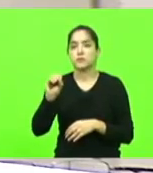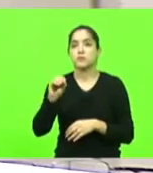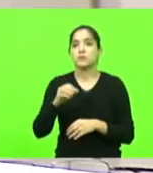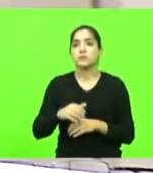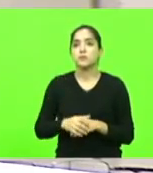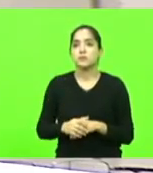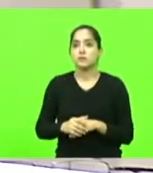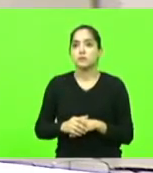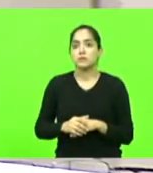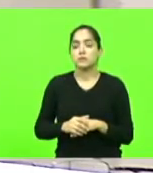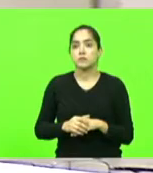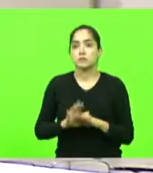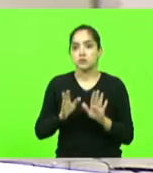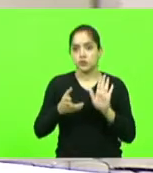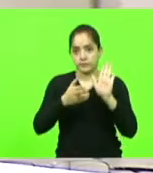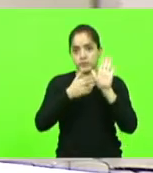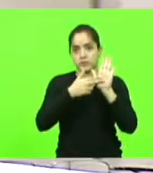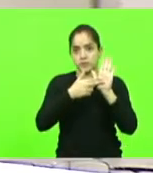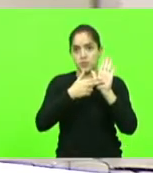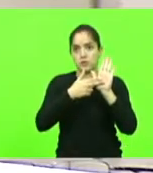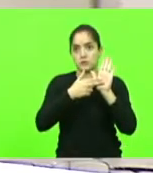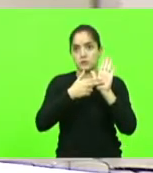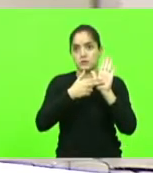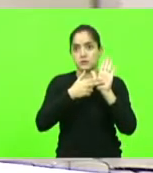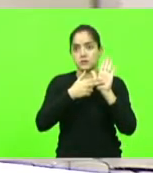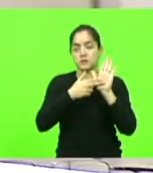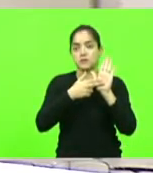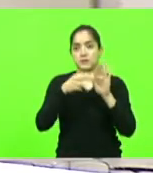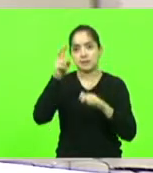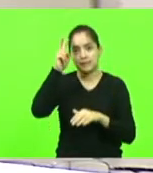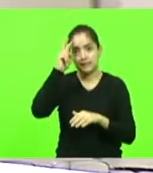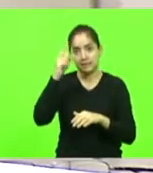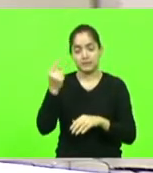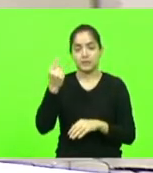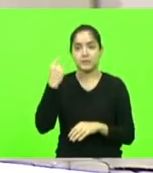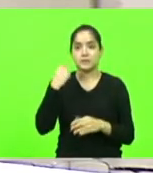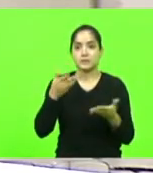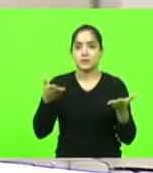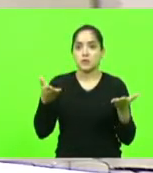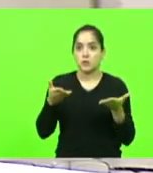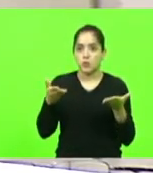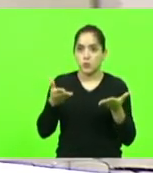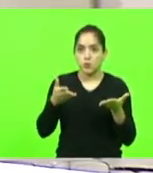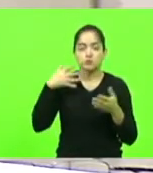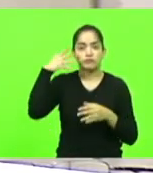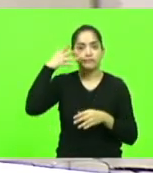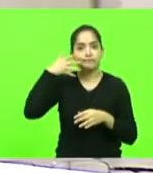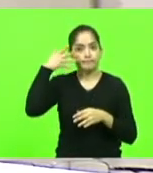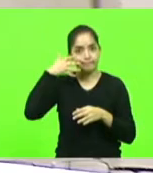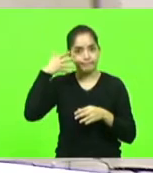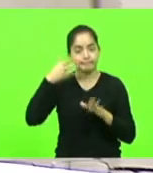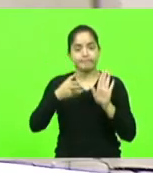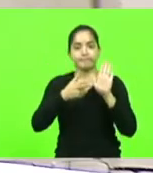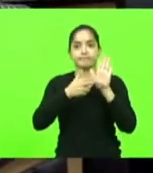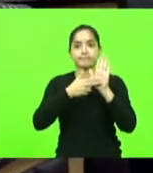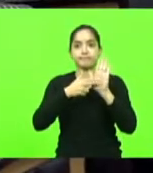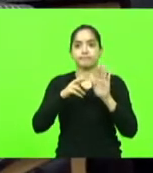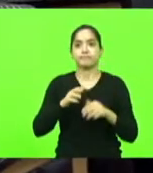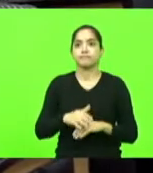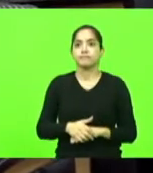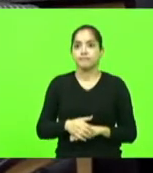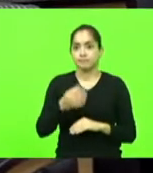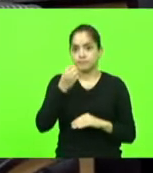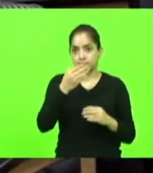que já tomou a sua posse na última quinta-feira e que hoje fará o seu discurso de posse. Obrigado pela vinda